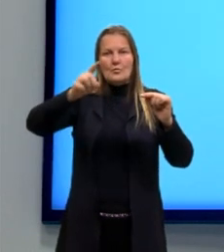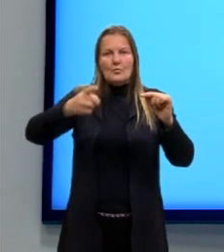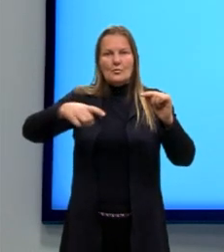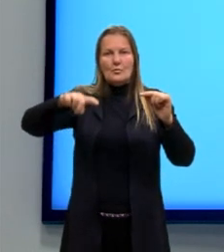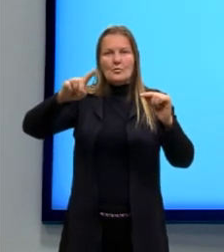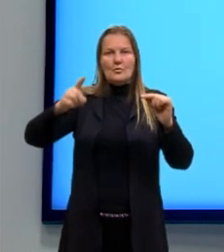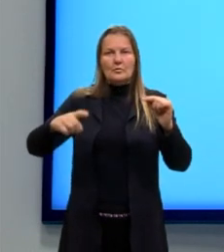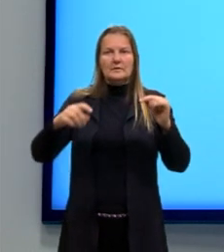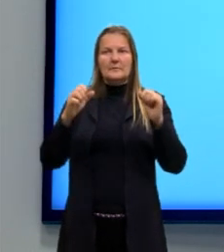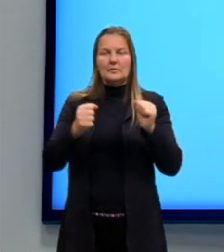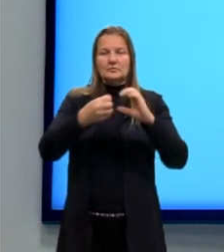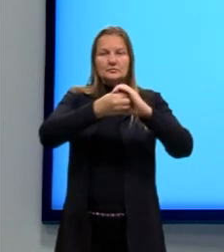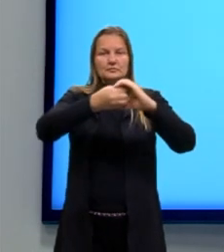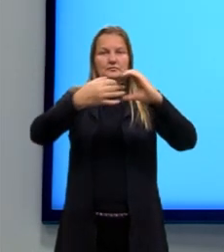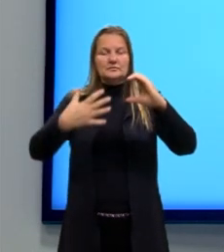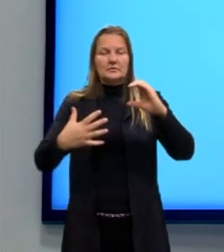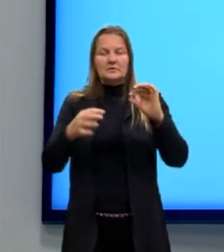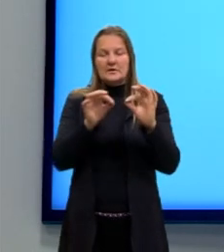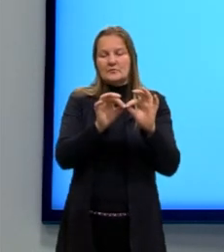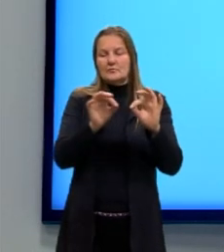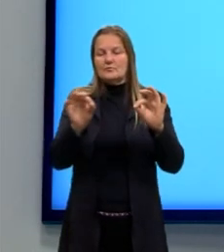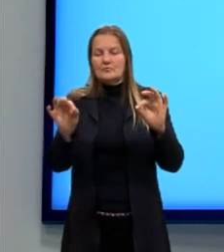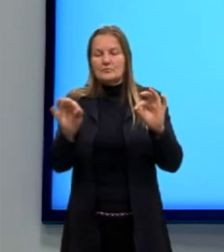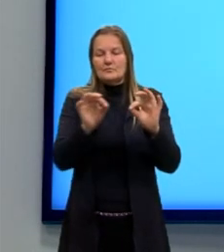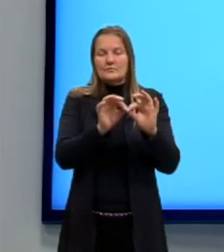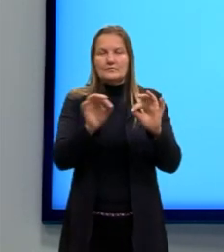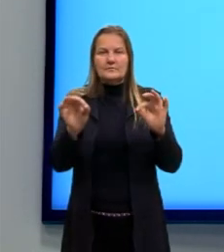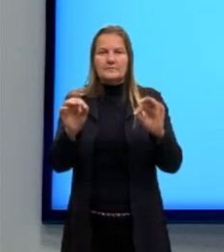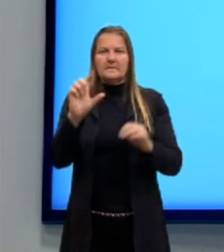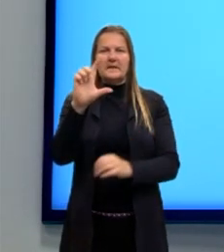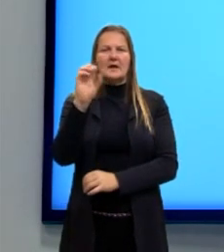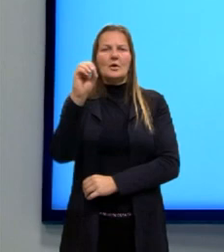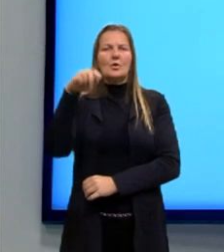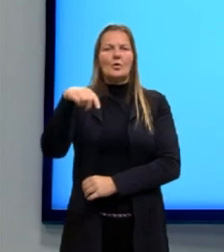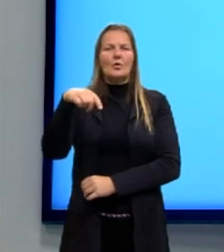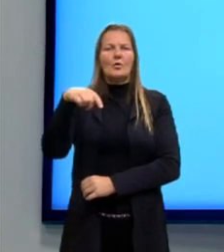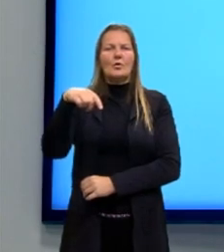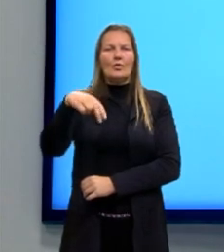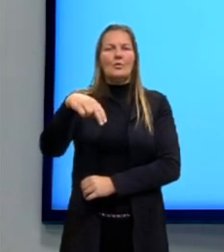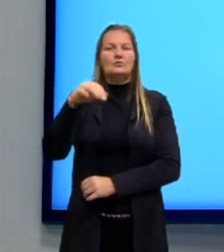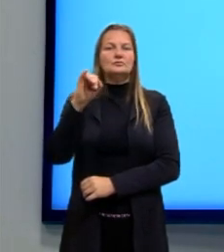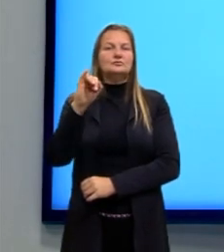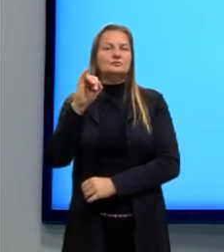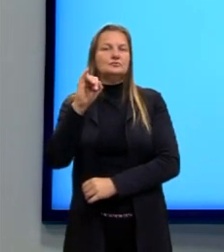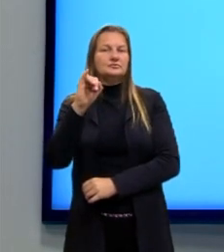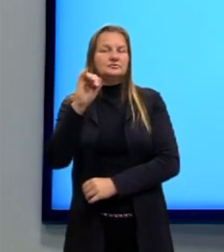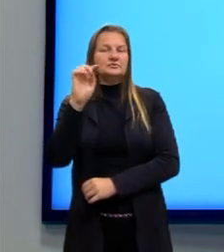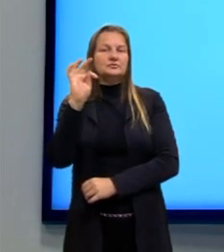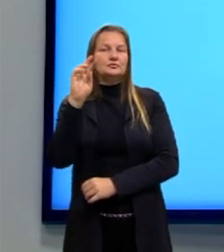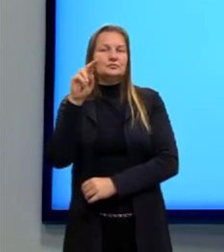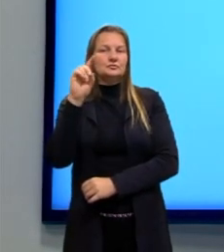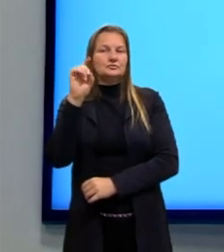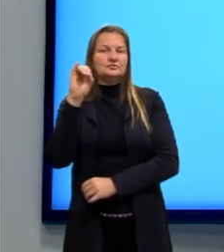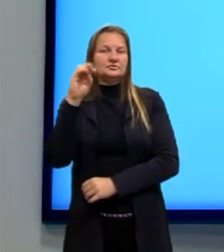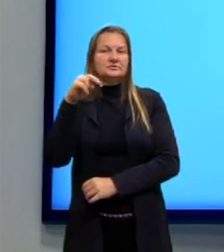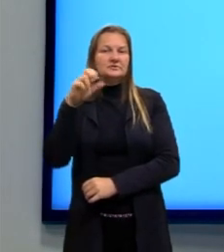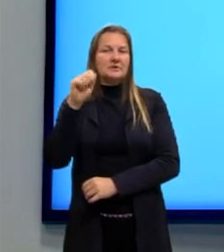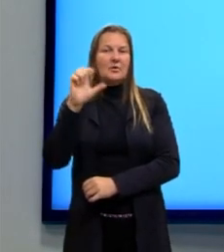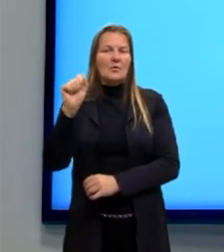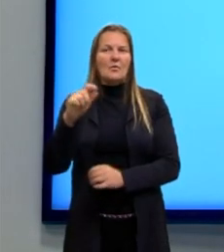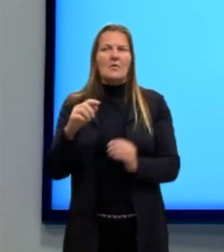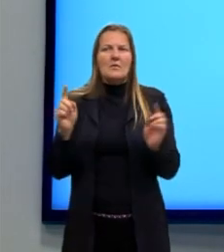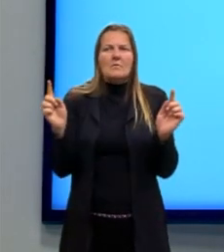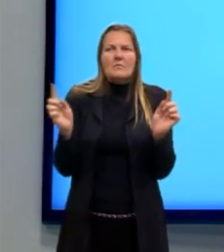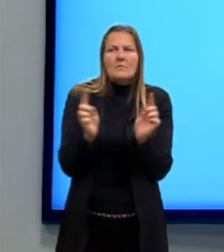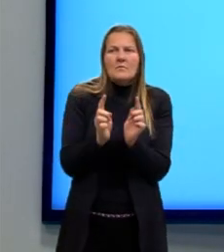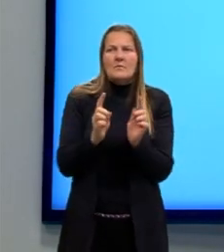também a gente classifica como longitudinal. E esse tipo de onda, a gente caracteriza ela, geralmente, pela compressão